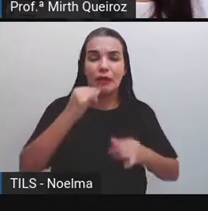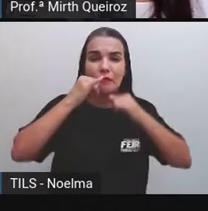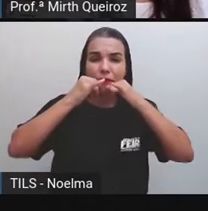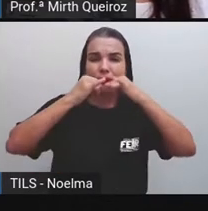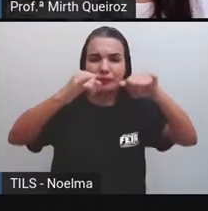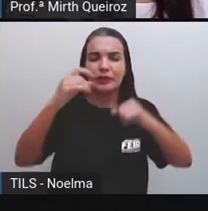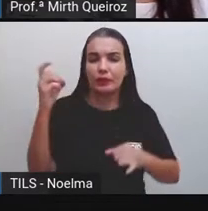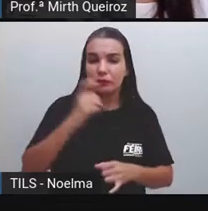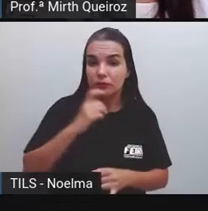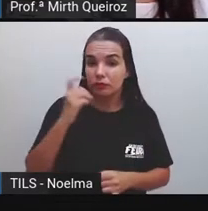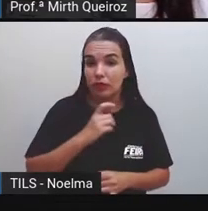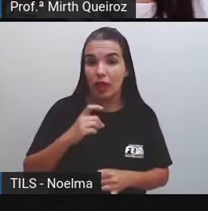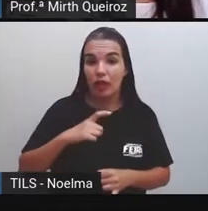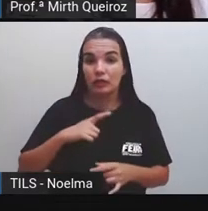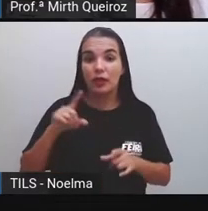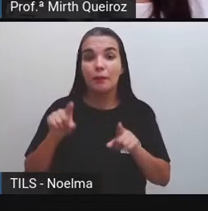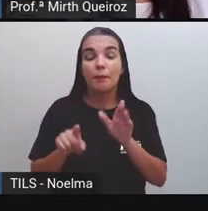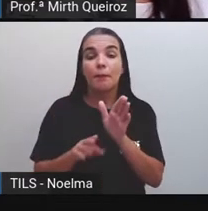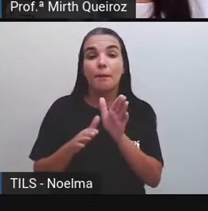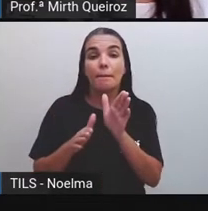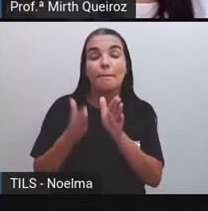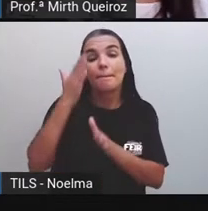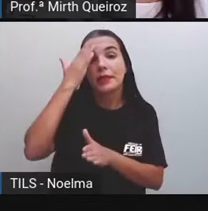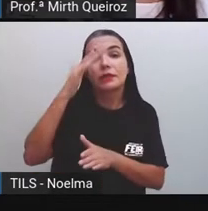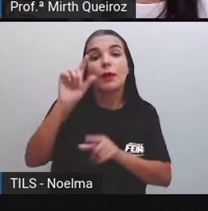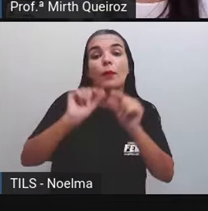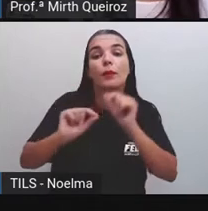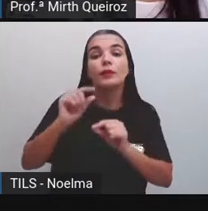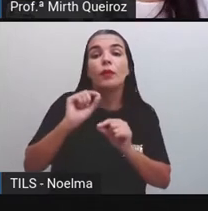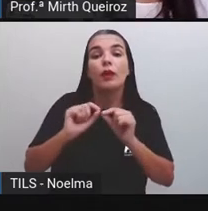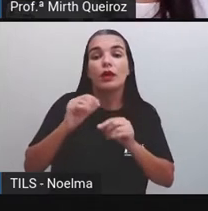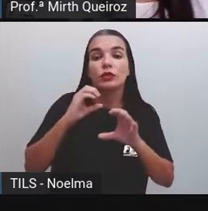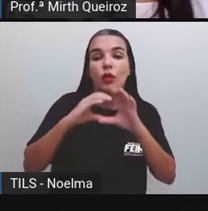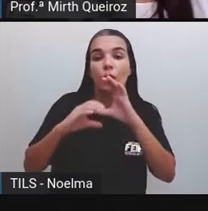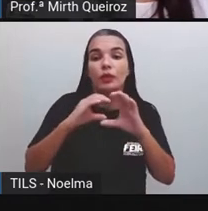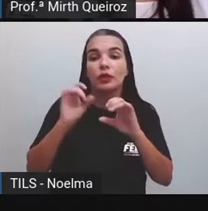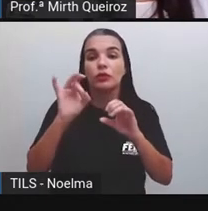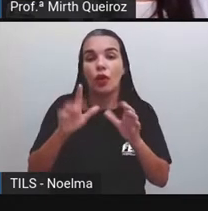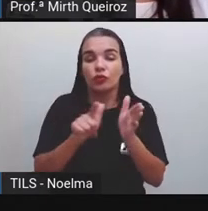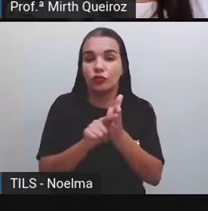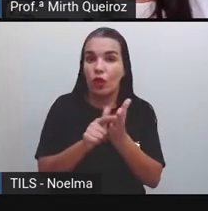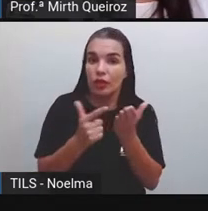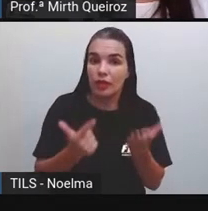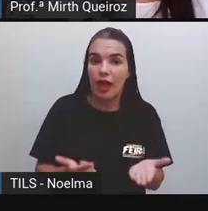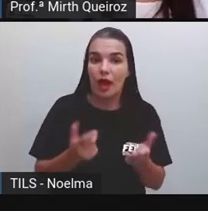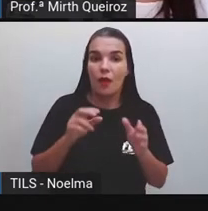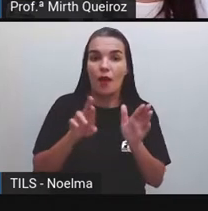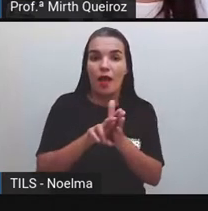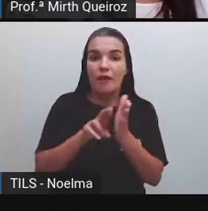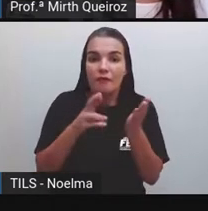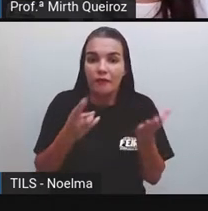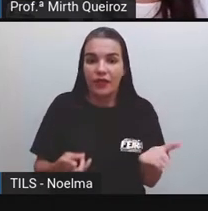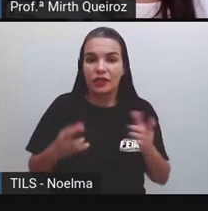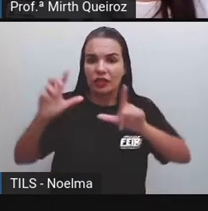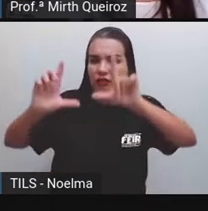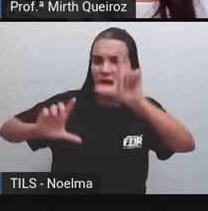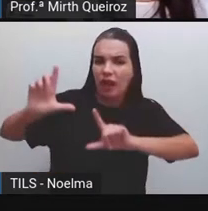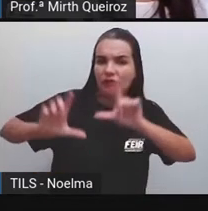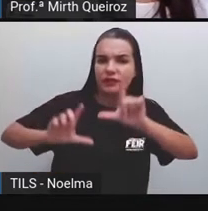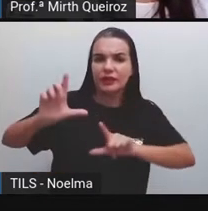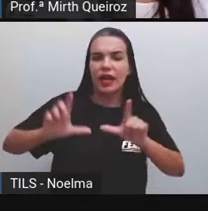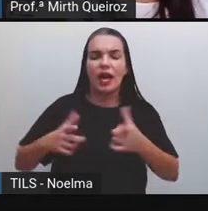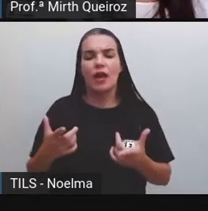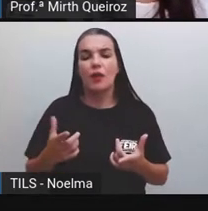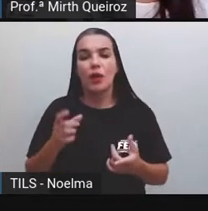principalmente Pelos meios de comunicação mais tradicionais Seriam o quê? O jornal, revistas, emissoras de televisão Que